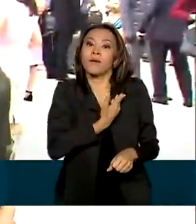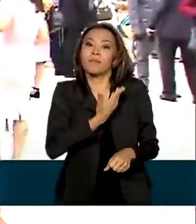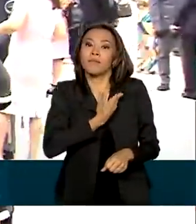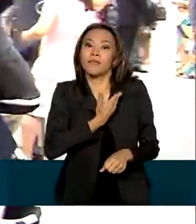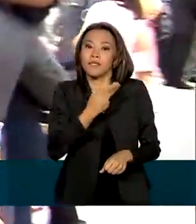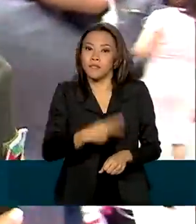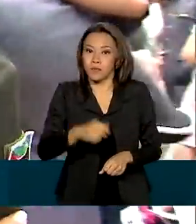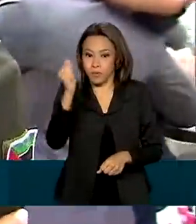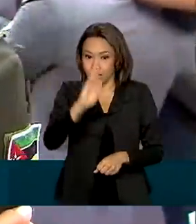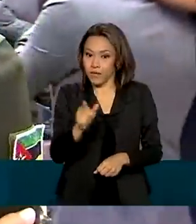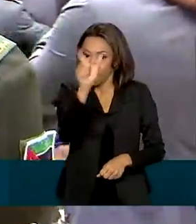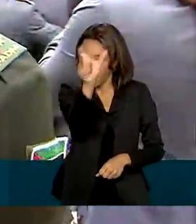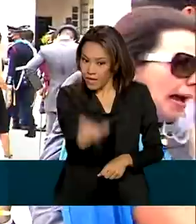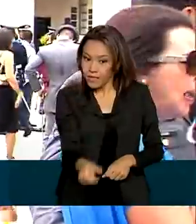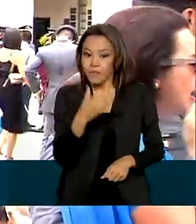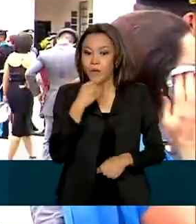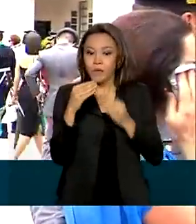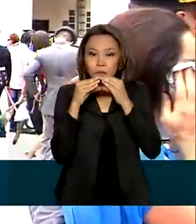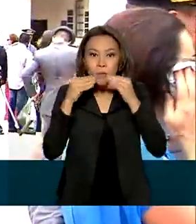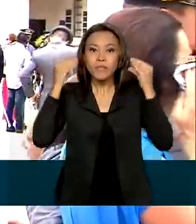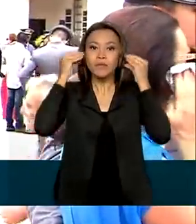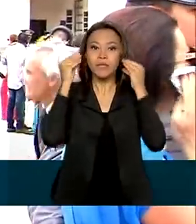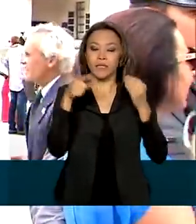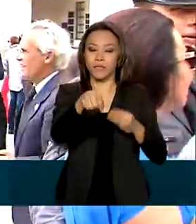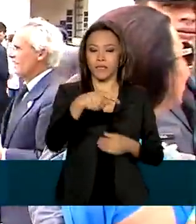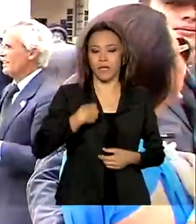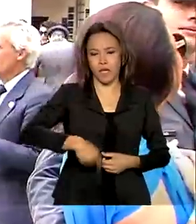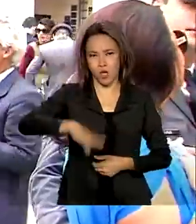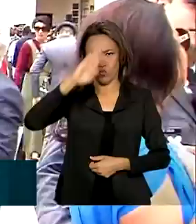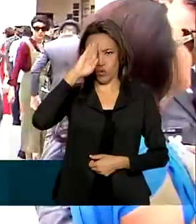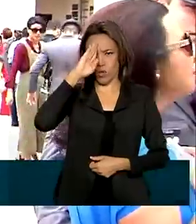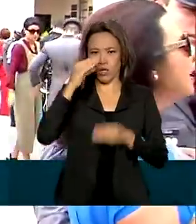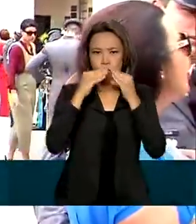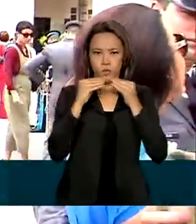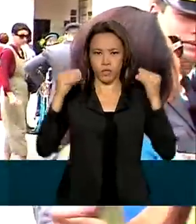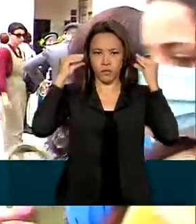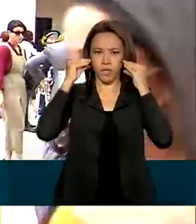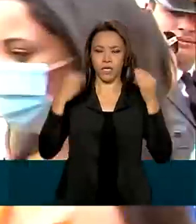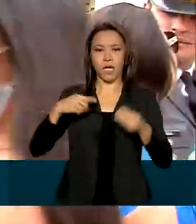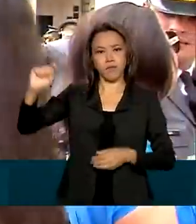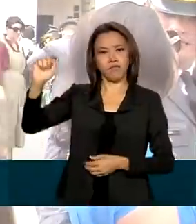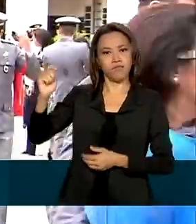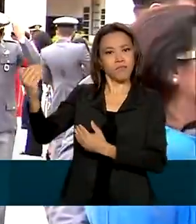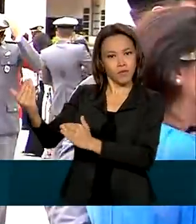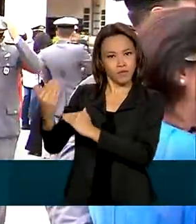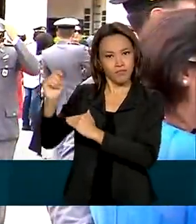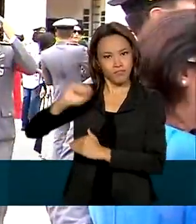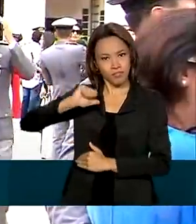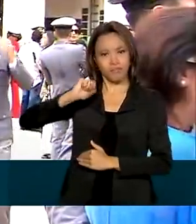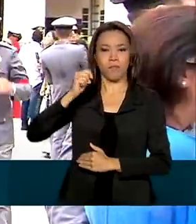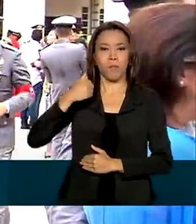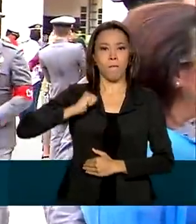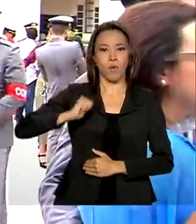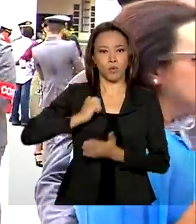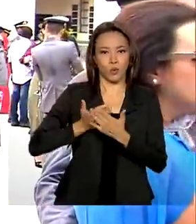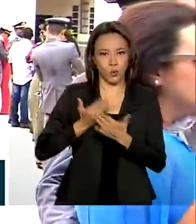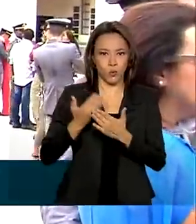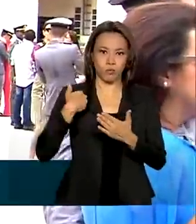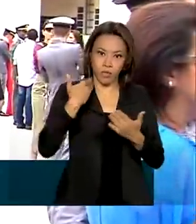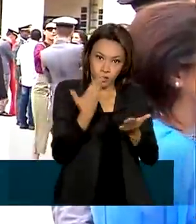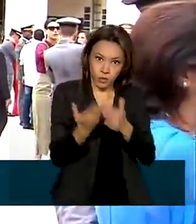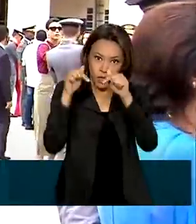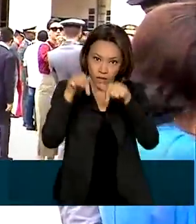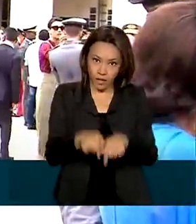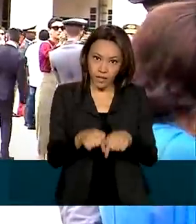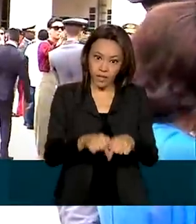Brasil, como é o caso desse moçambicano. Eu era soldado de Moçambique, aí eu ganhei a bolsa para vir estudar na AMAM. Vou voltar e vou ser o férias, que